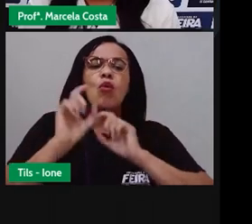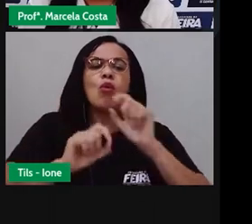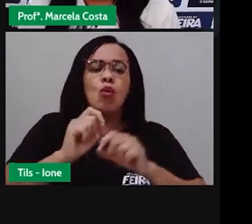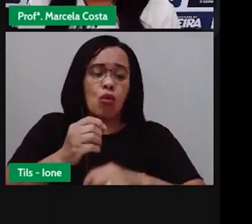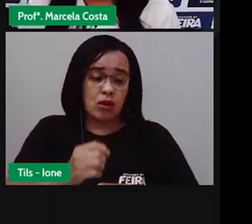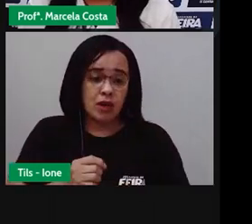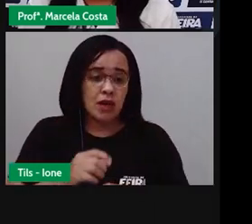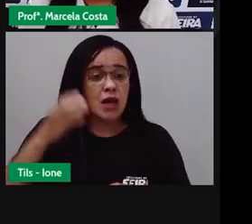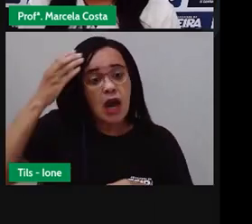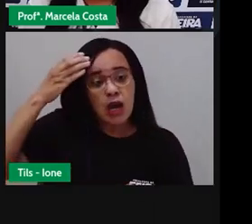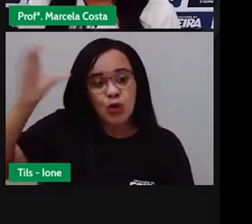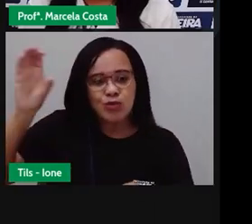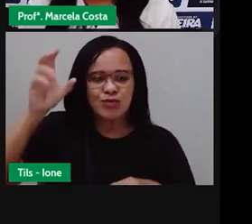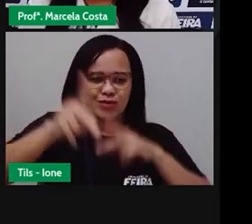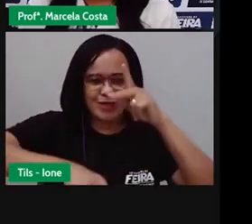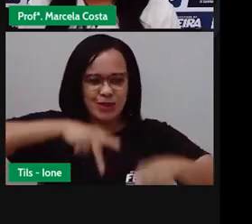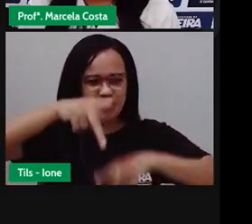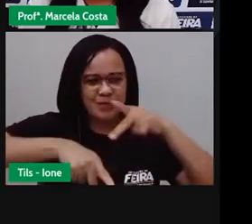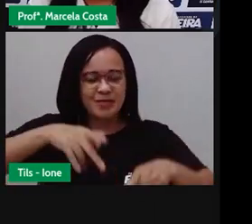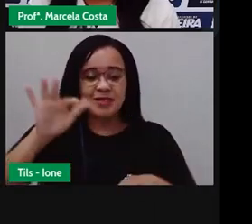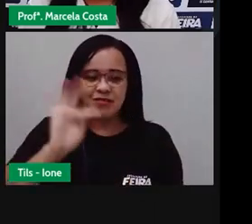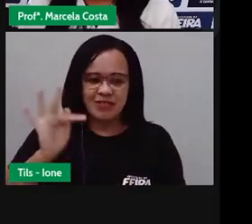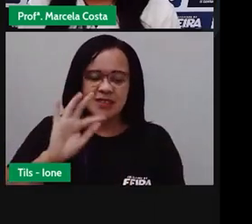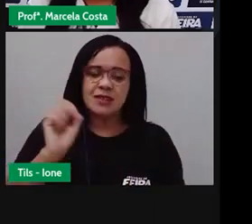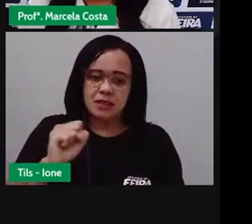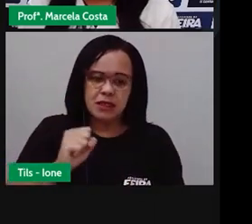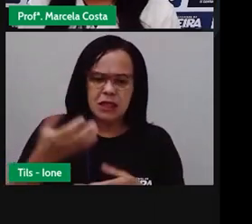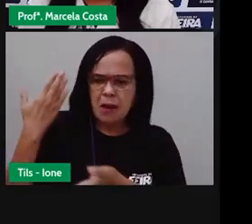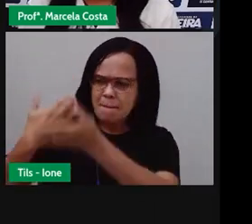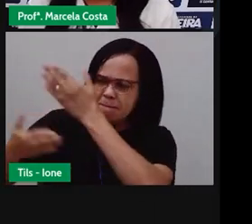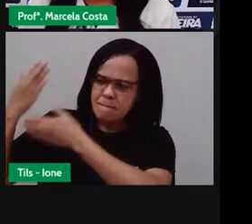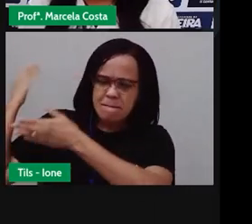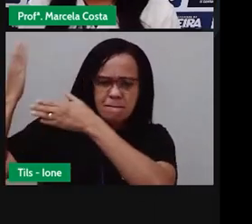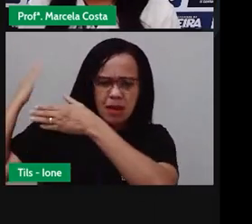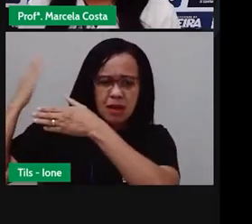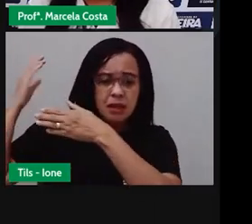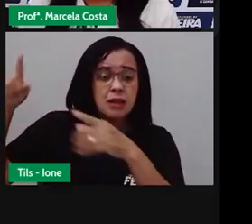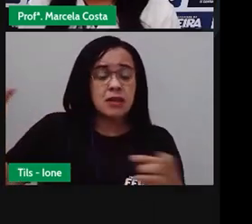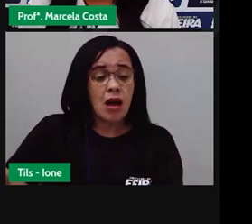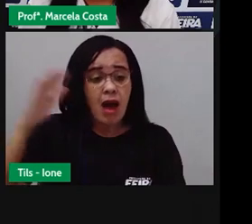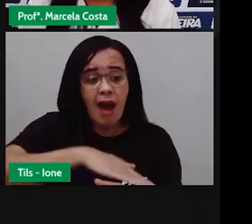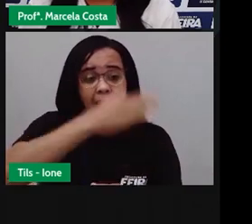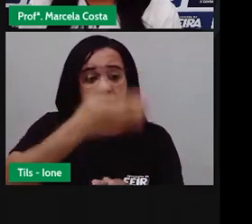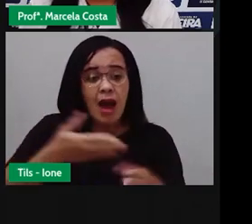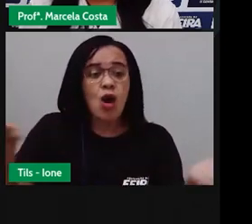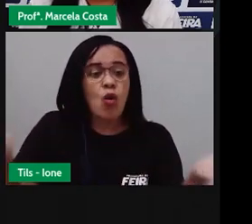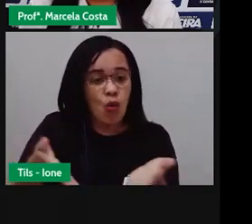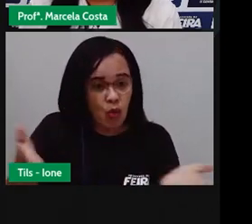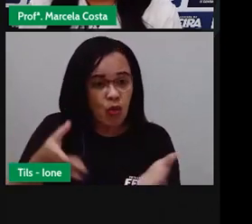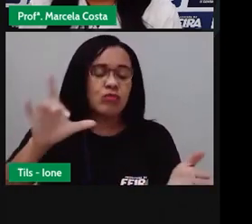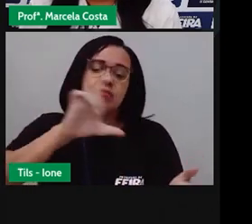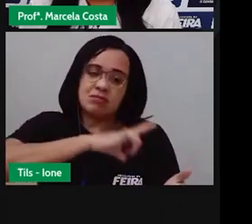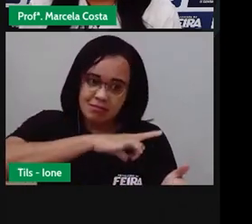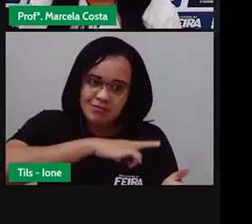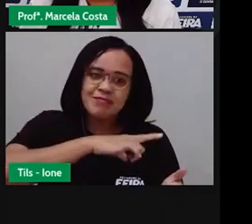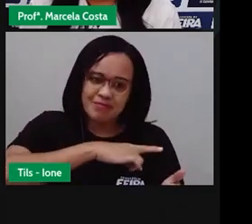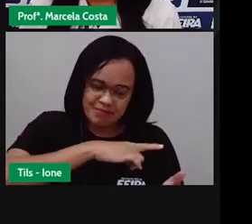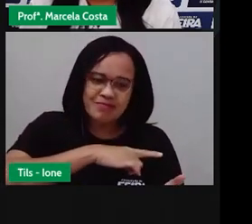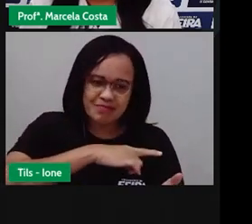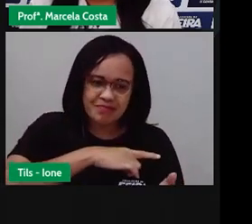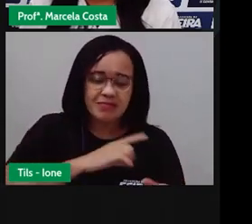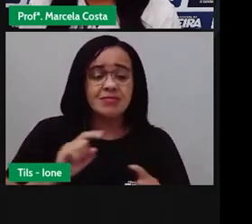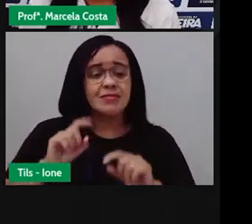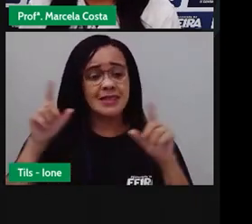origem dela até as mais atuais. Também temos a Micareta, que é uma festa que, além de ser bonita,